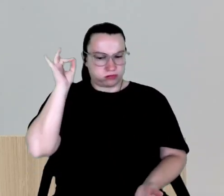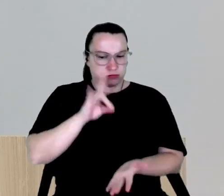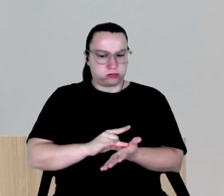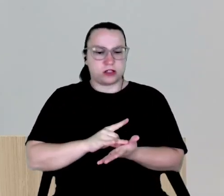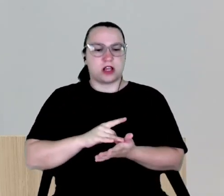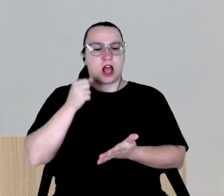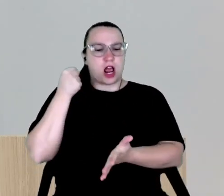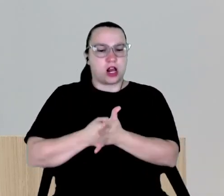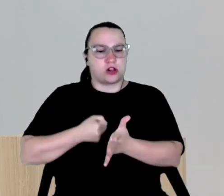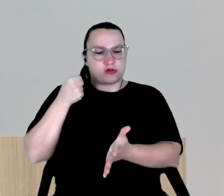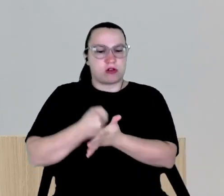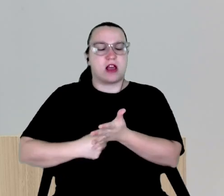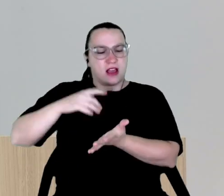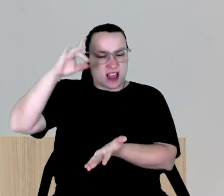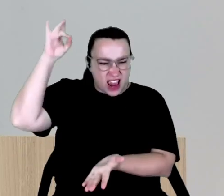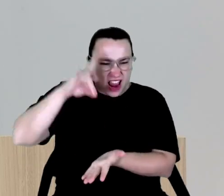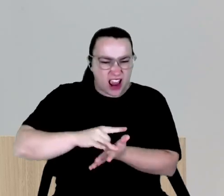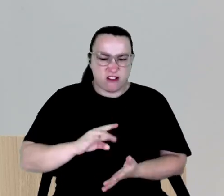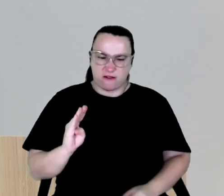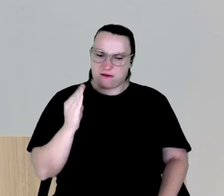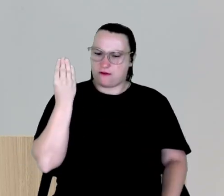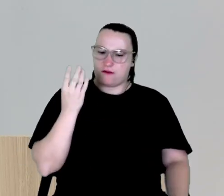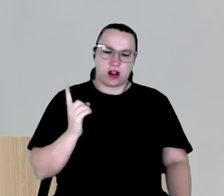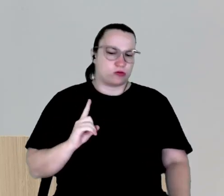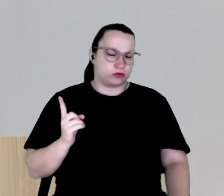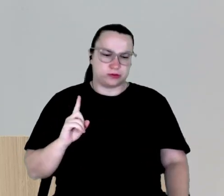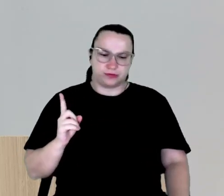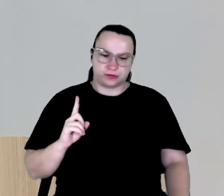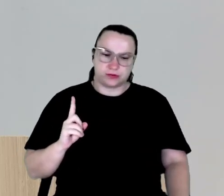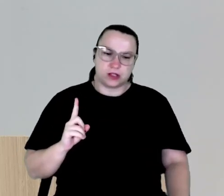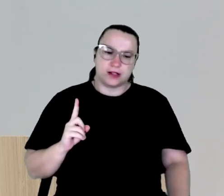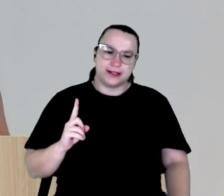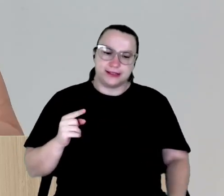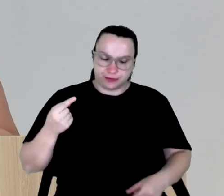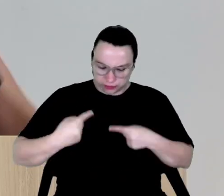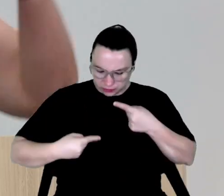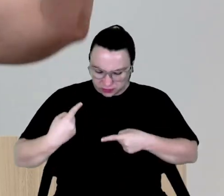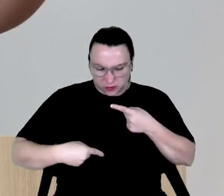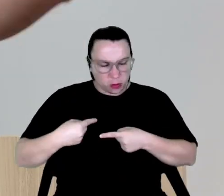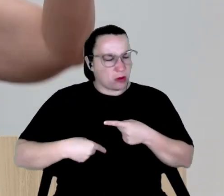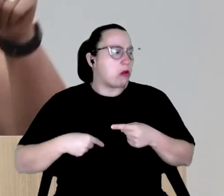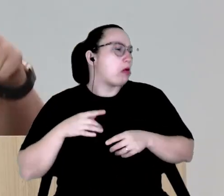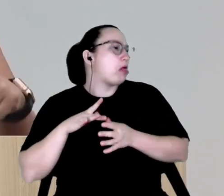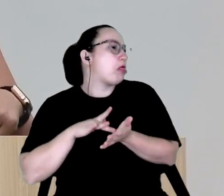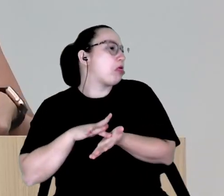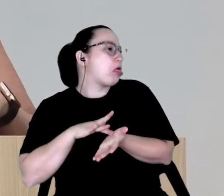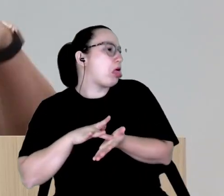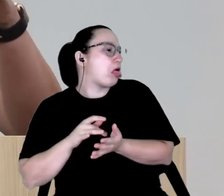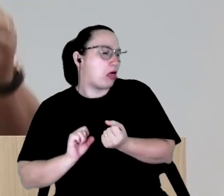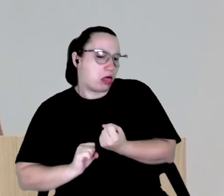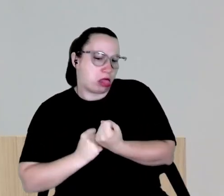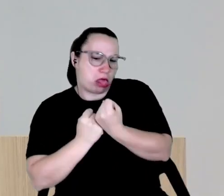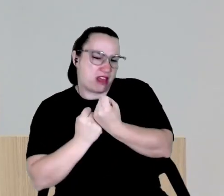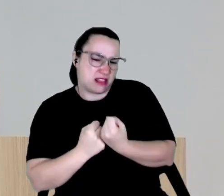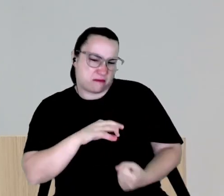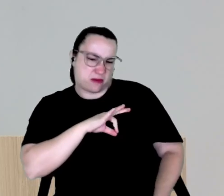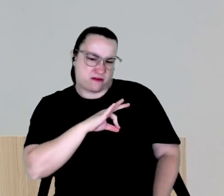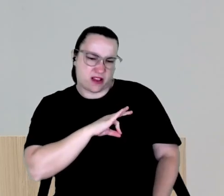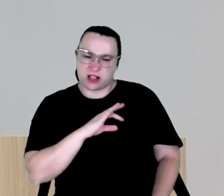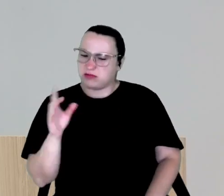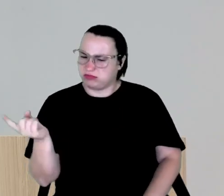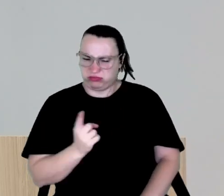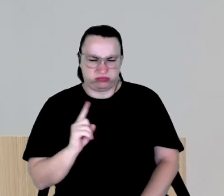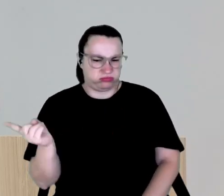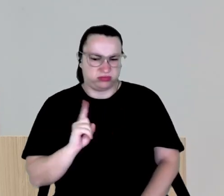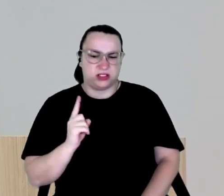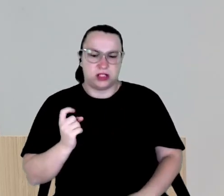real. Não é falsidade. A minha luta política não é politicagem. Eu não estou aqui para defender prefeito, defender o amigo. Eu estou aqui para defender o